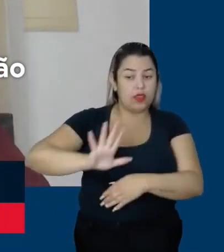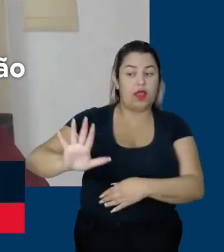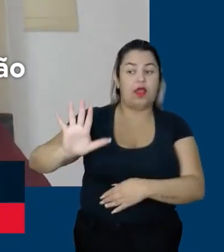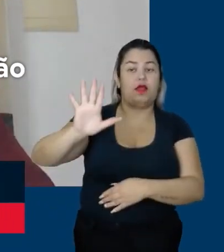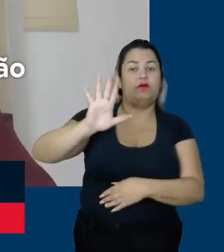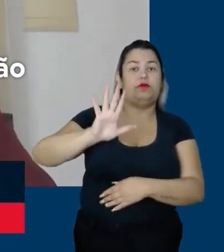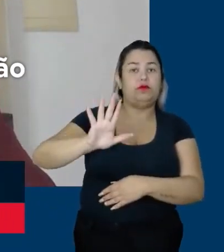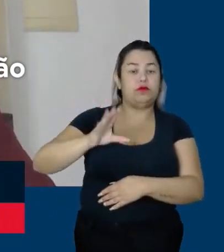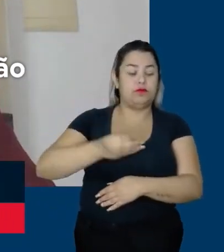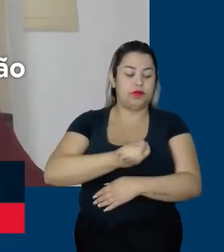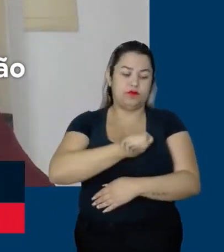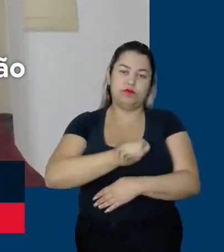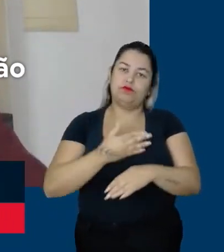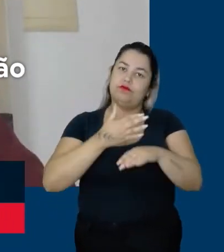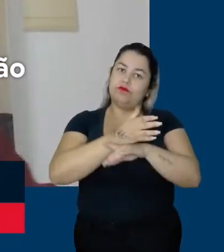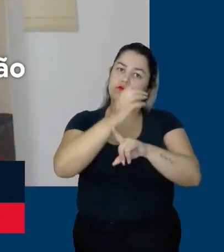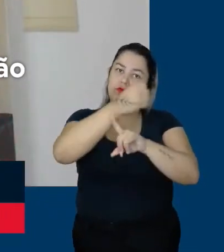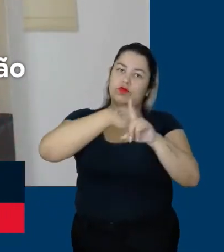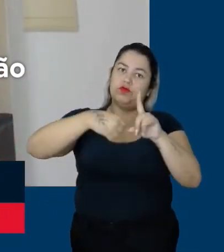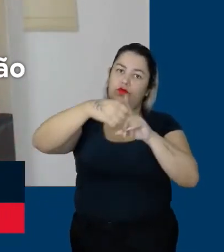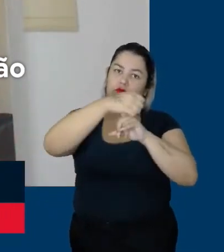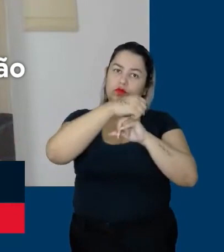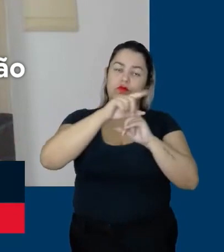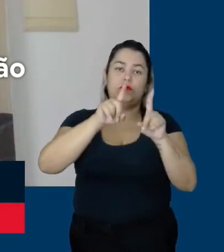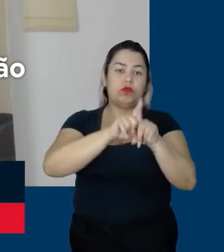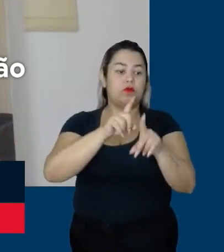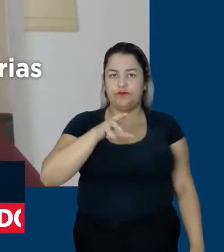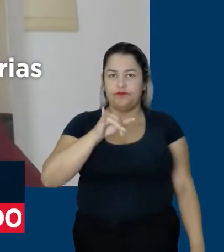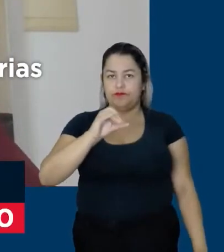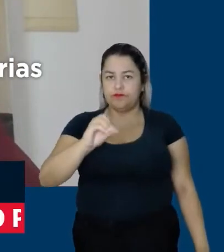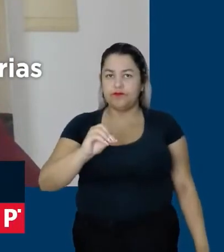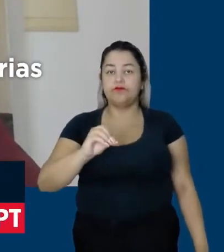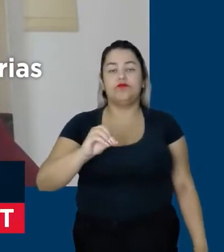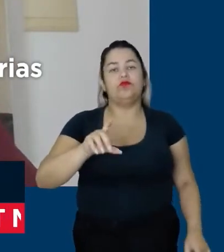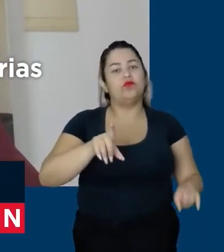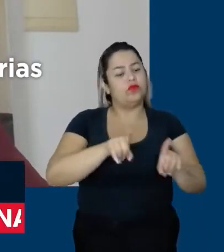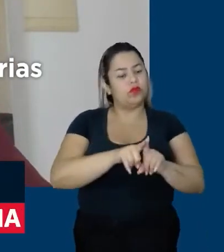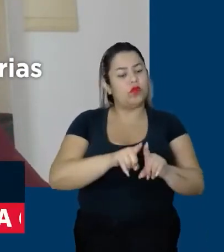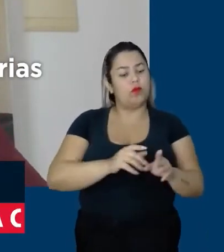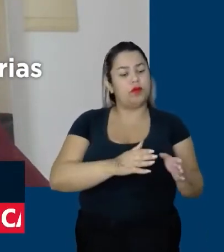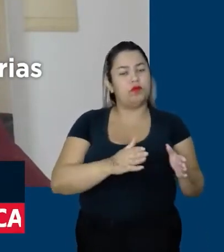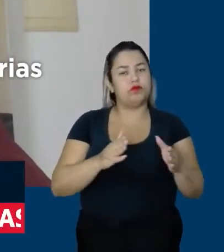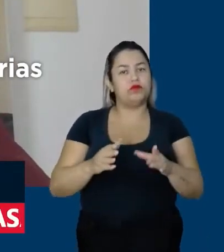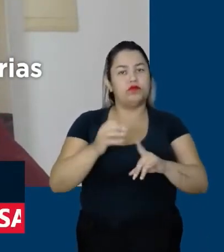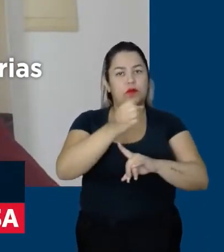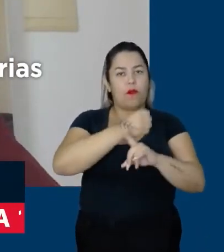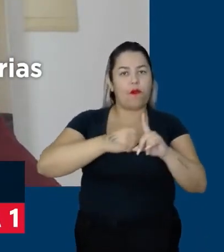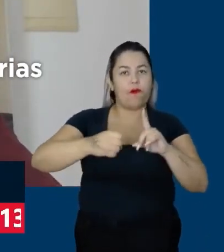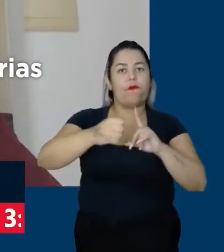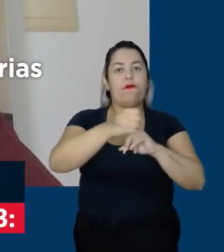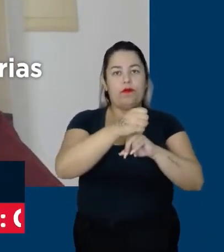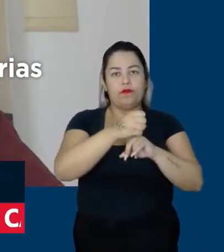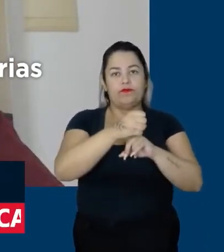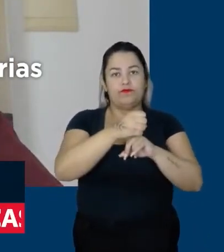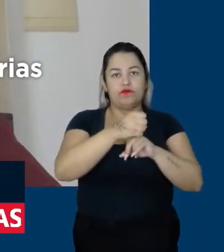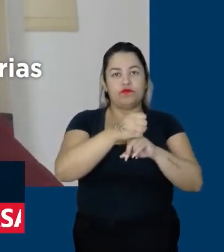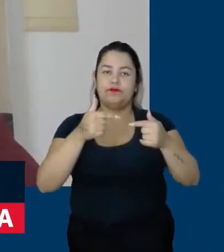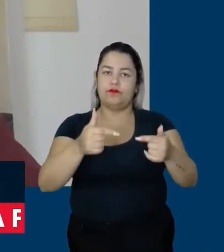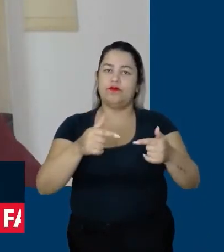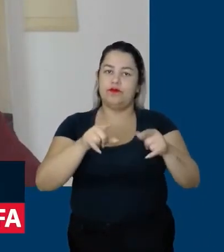de Participação Social no âmbito também da presidência. O sistema de participação social é transversal aos